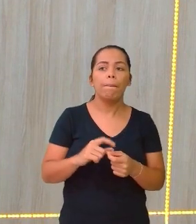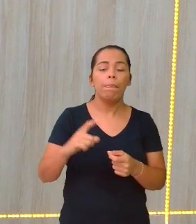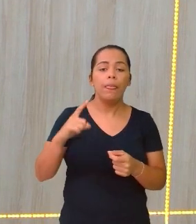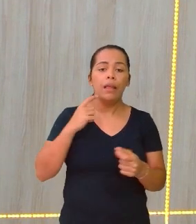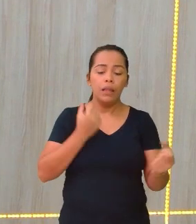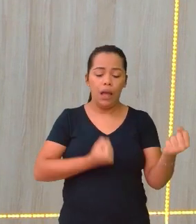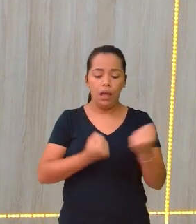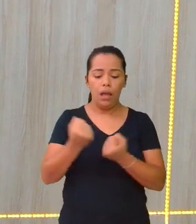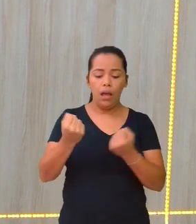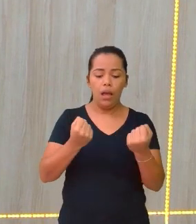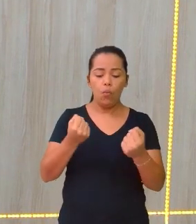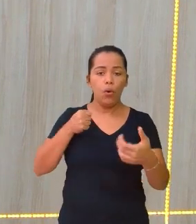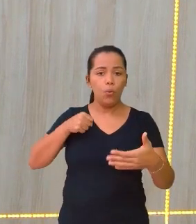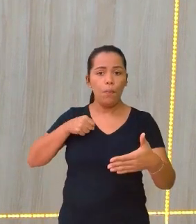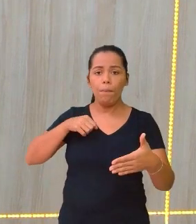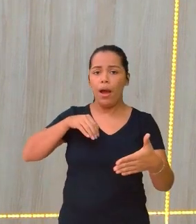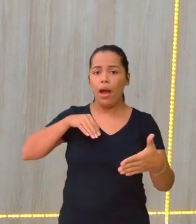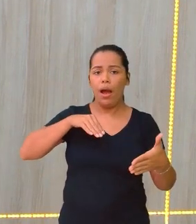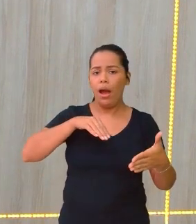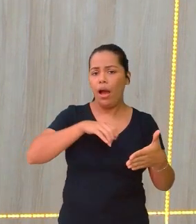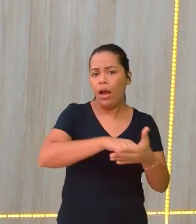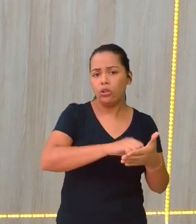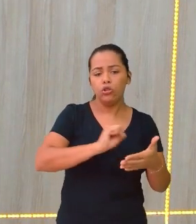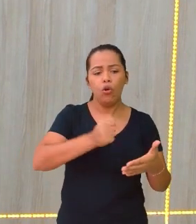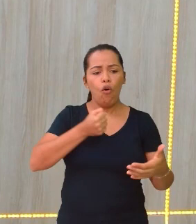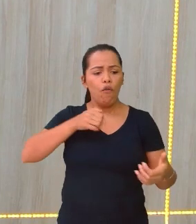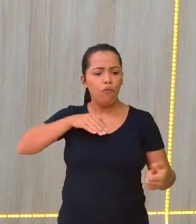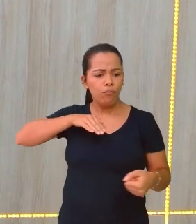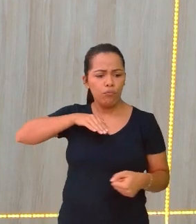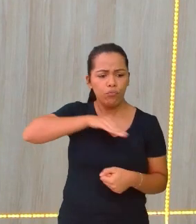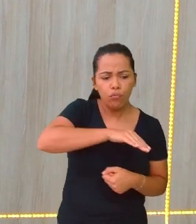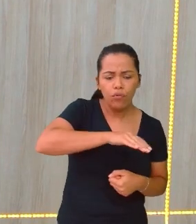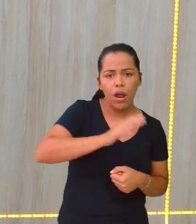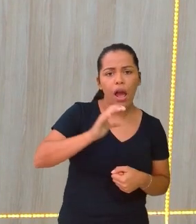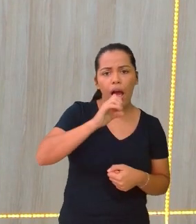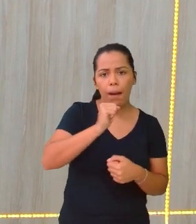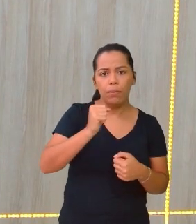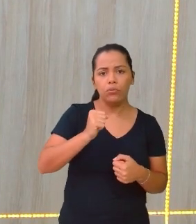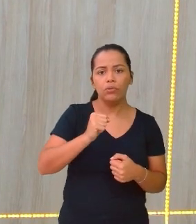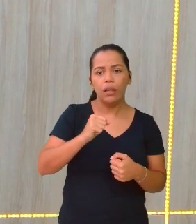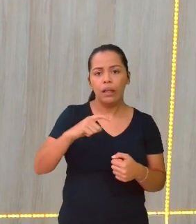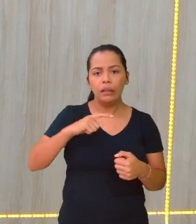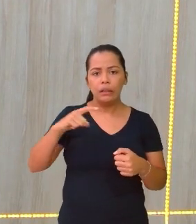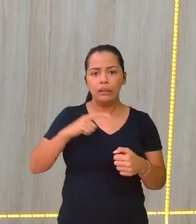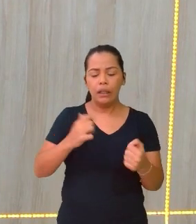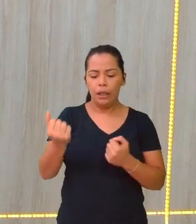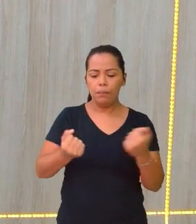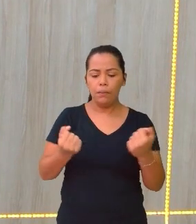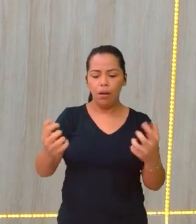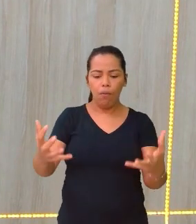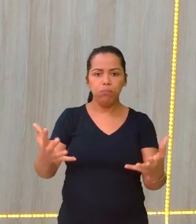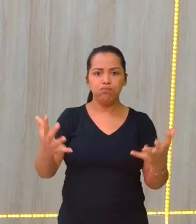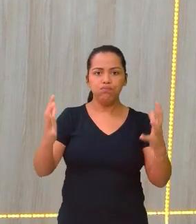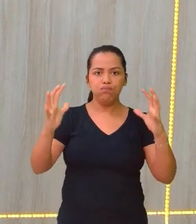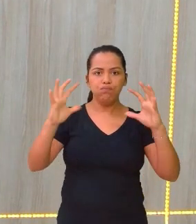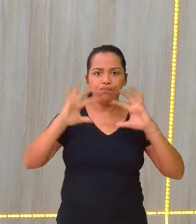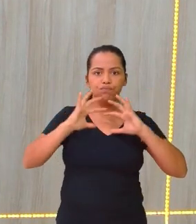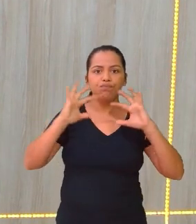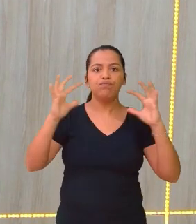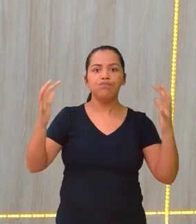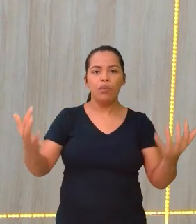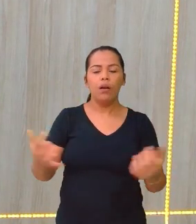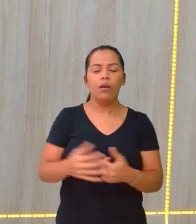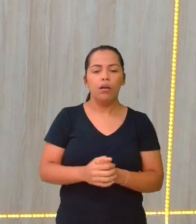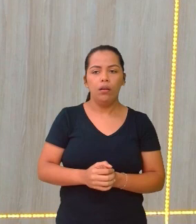proteger aí esse motorista. Principalmente, as duas pessoas que estiverem na parte da frente do carro. O